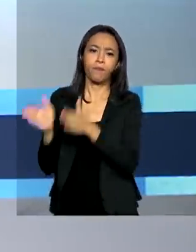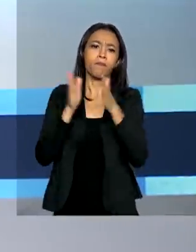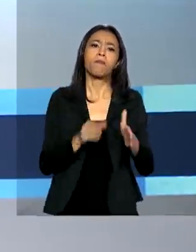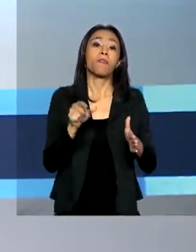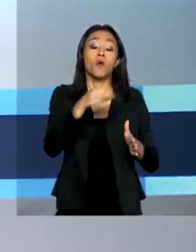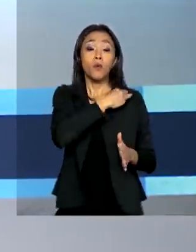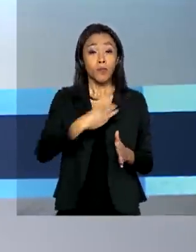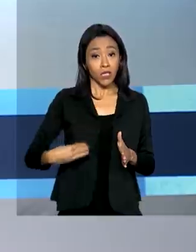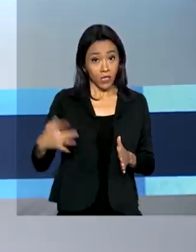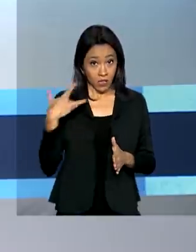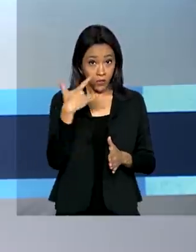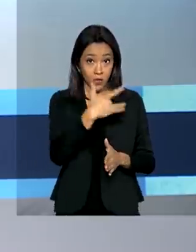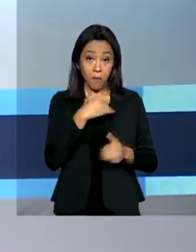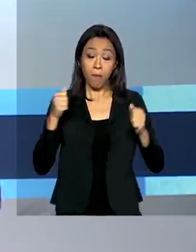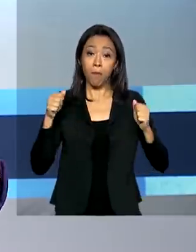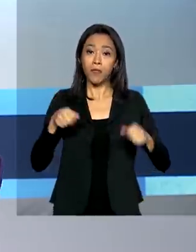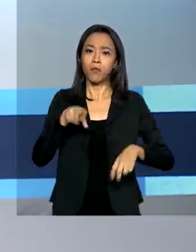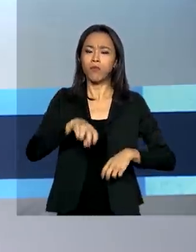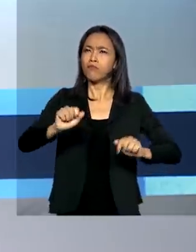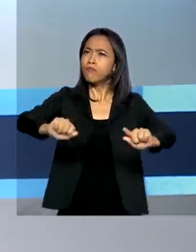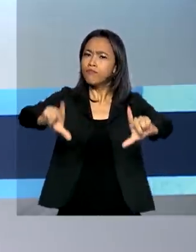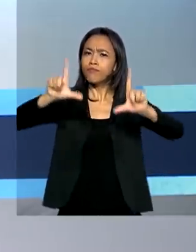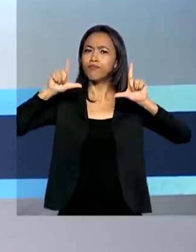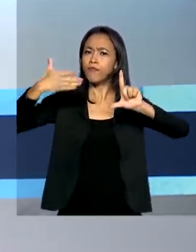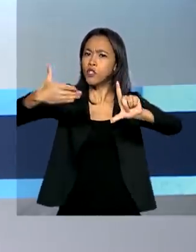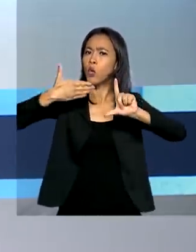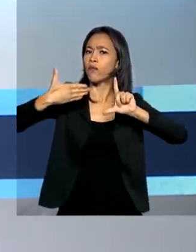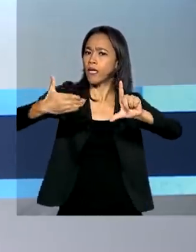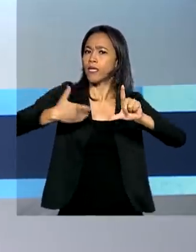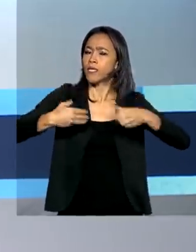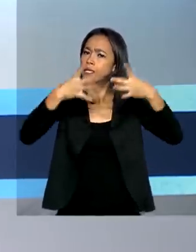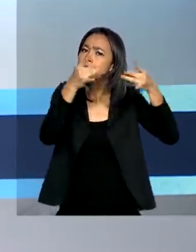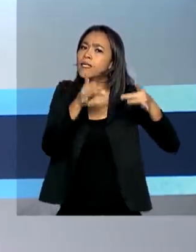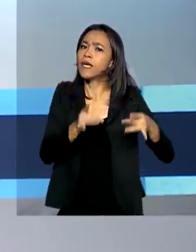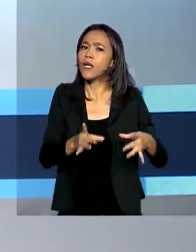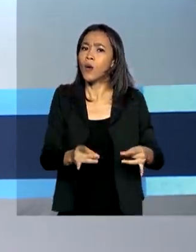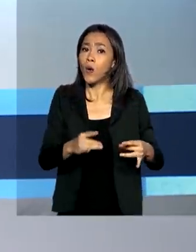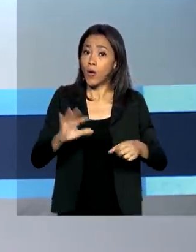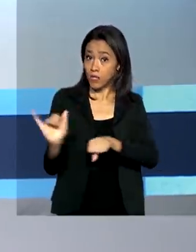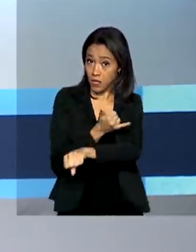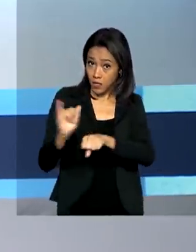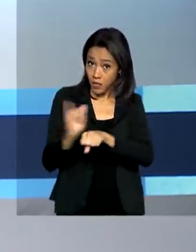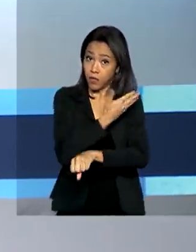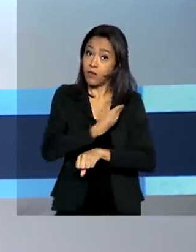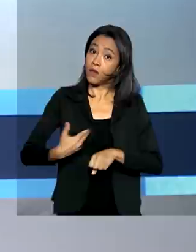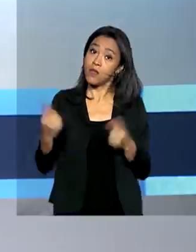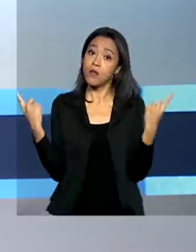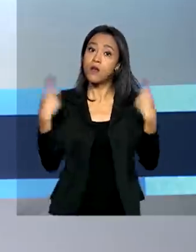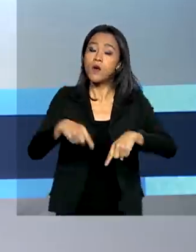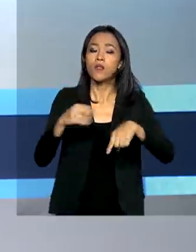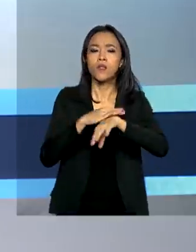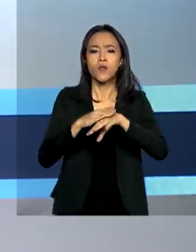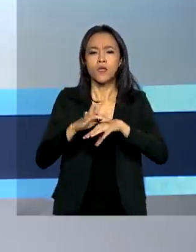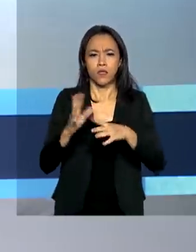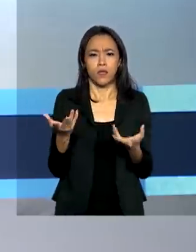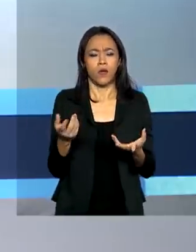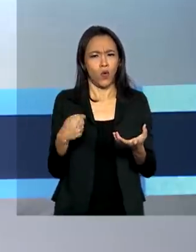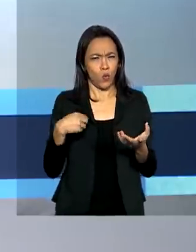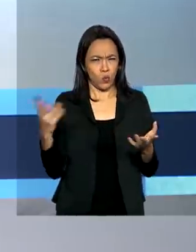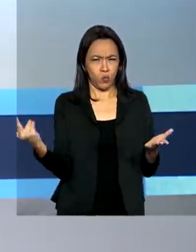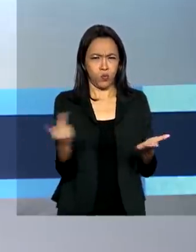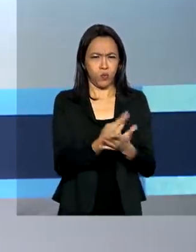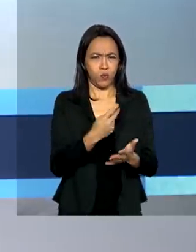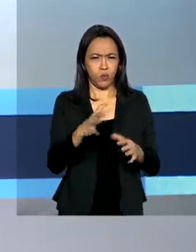videoconferência com os senadores e detalhou as medidas do governo para combater a doença. O número de casos da Covid